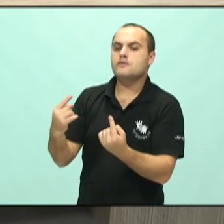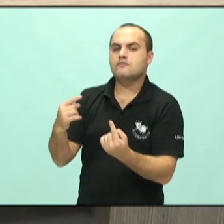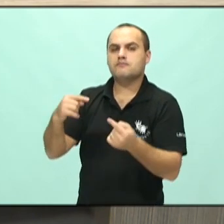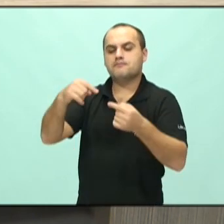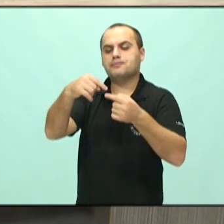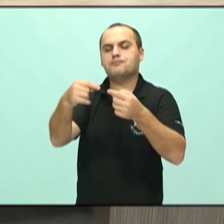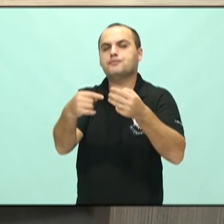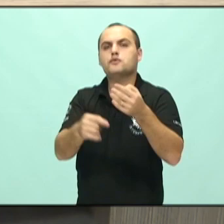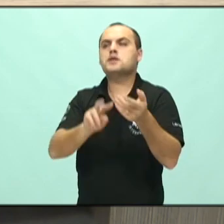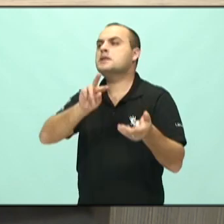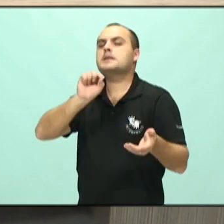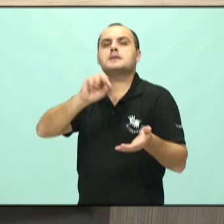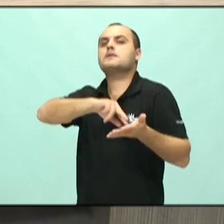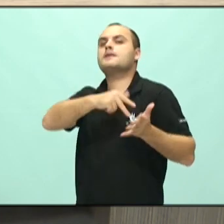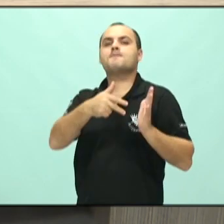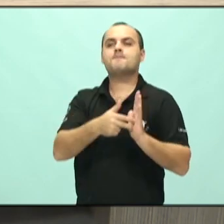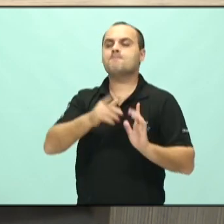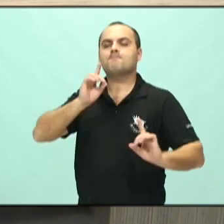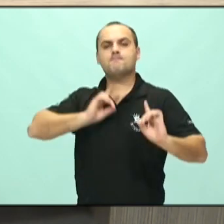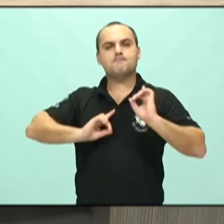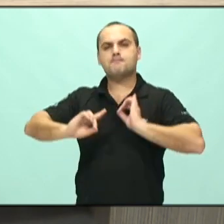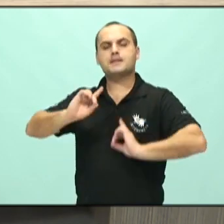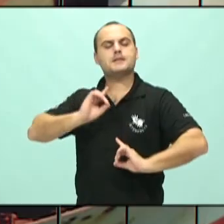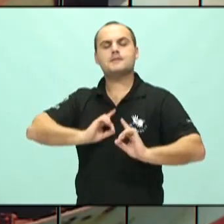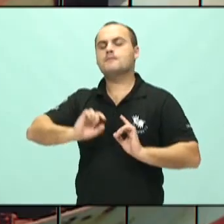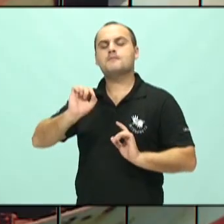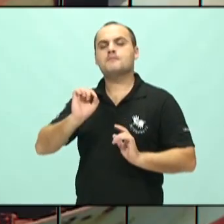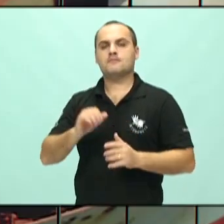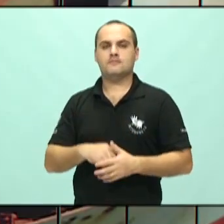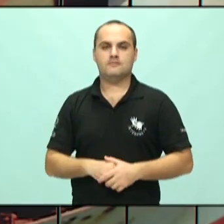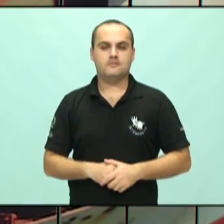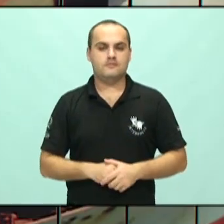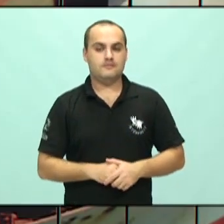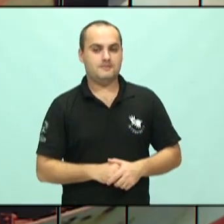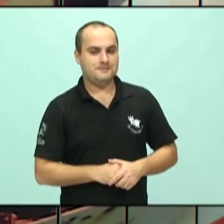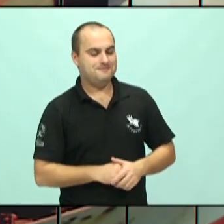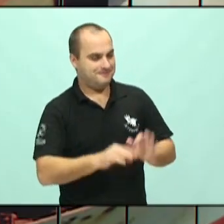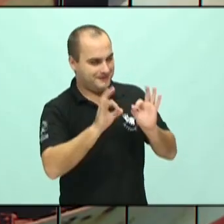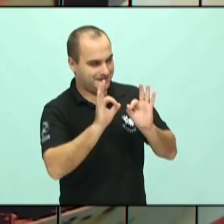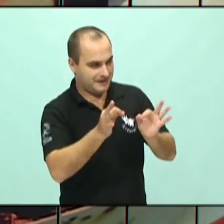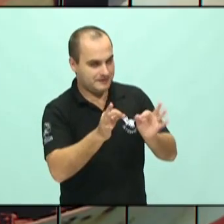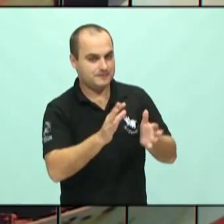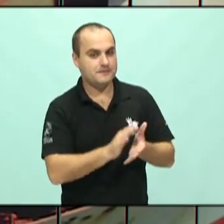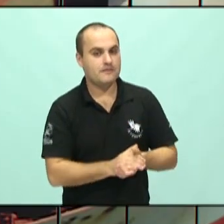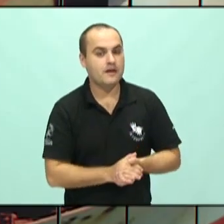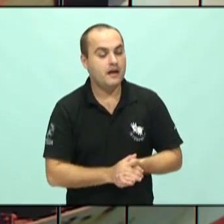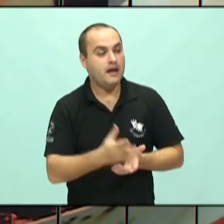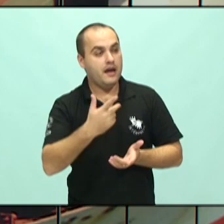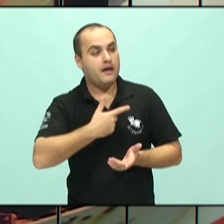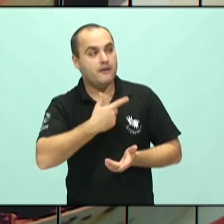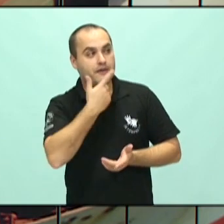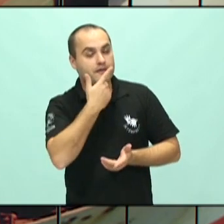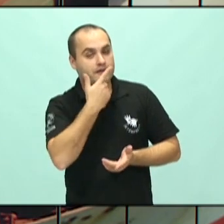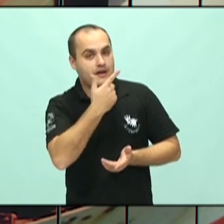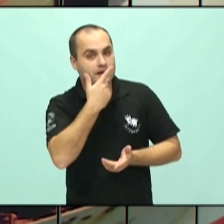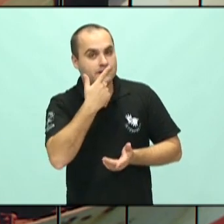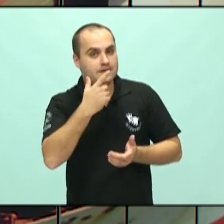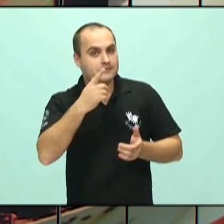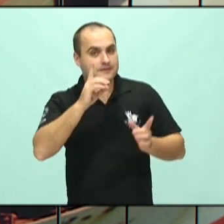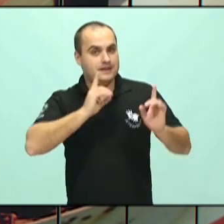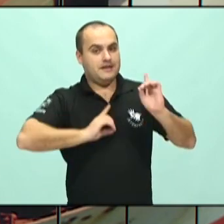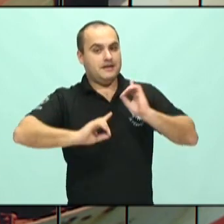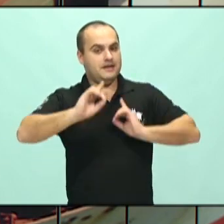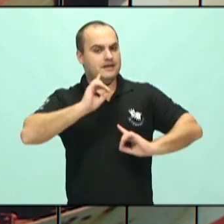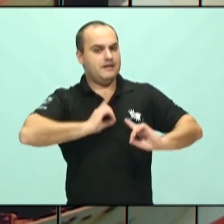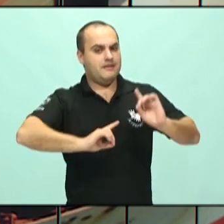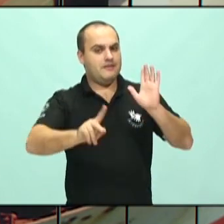depressão? Sim. O que eu gosto de falar sobre depressão, eu gosto de tornar o conceito muito palpável